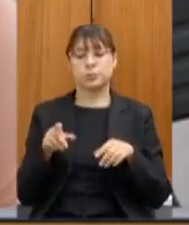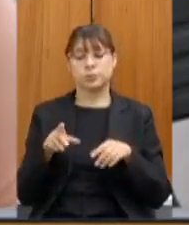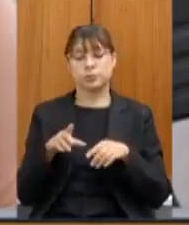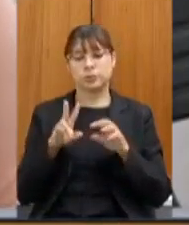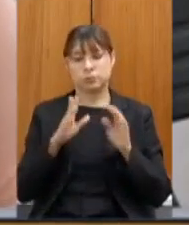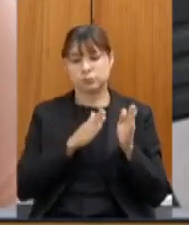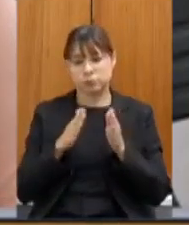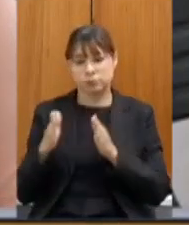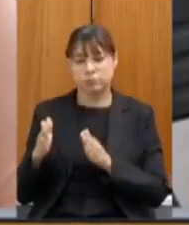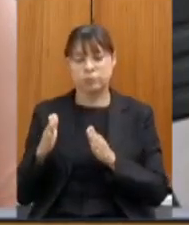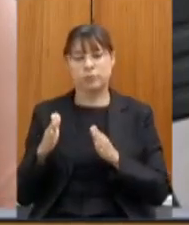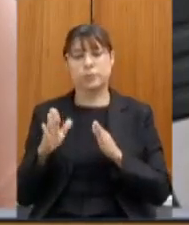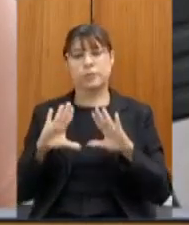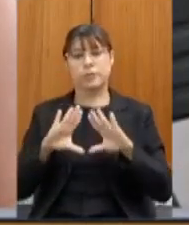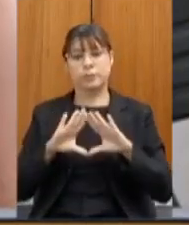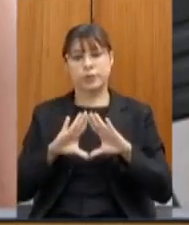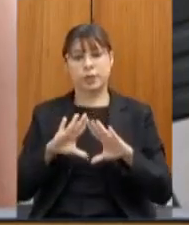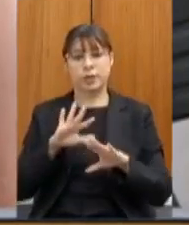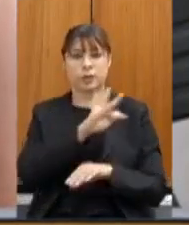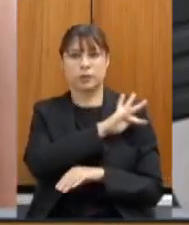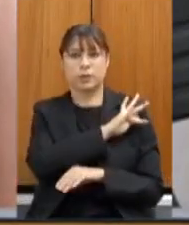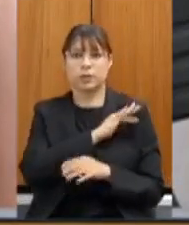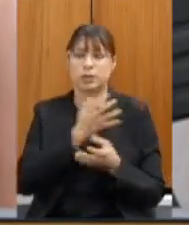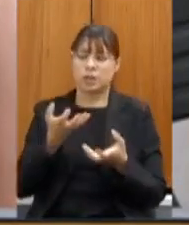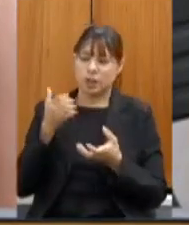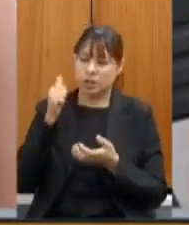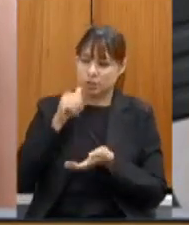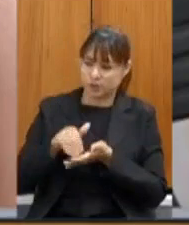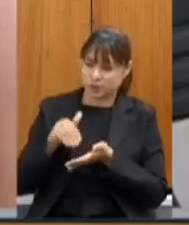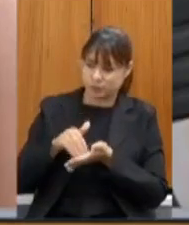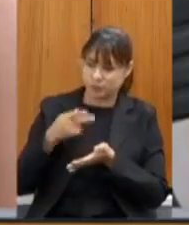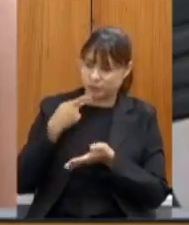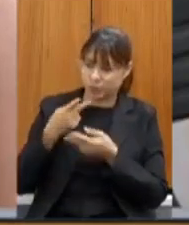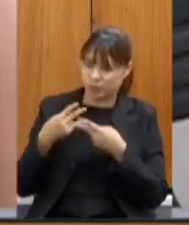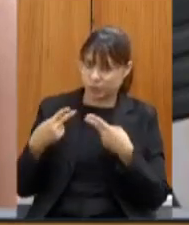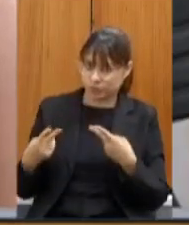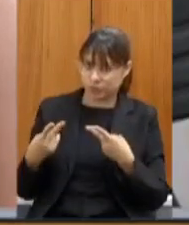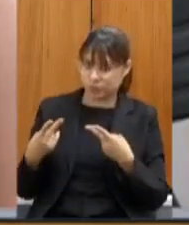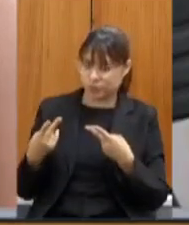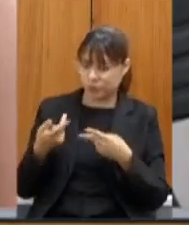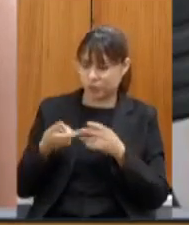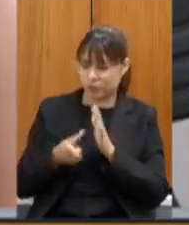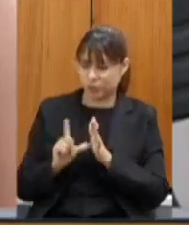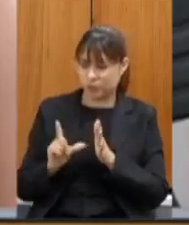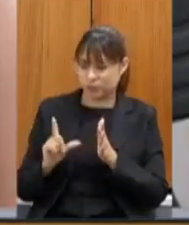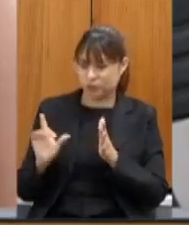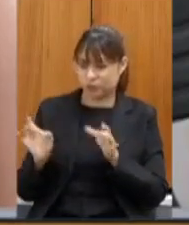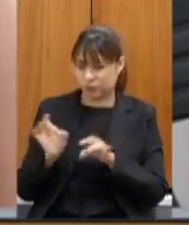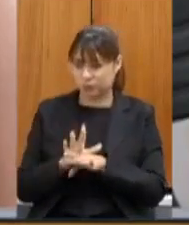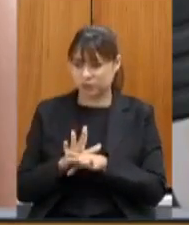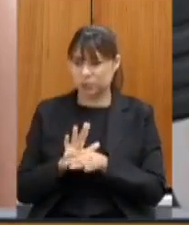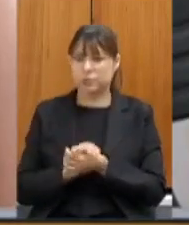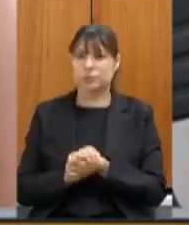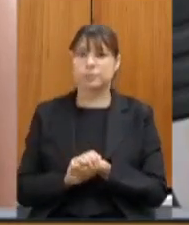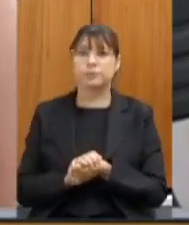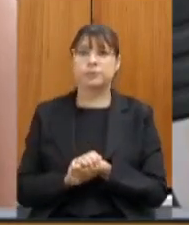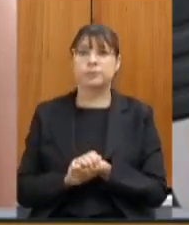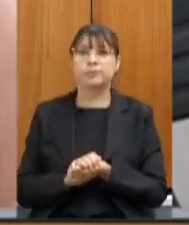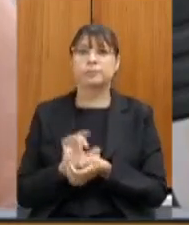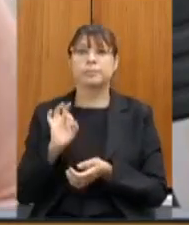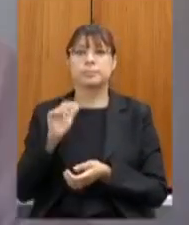Fiscaliza a senhora quer fazer considerações finais secretária antes de passarmos para a próxima fase Só